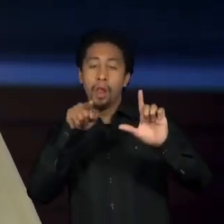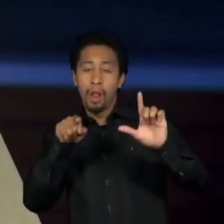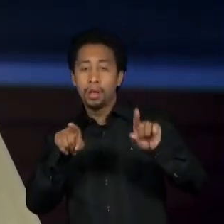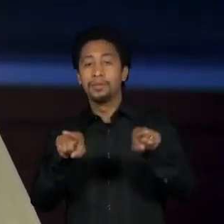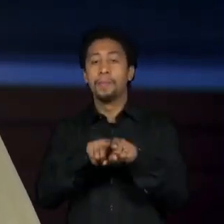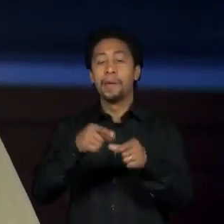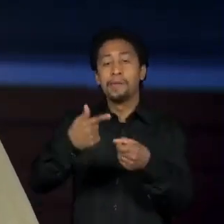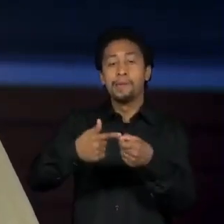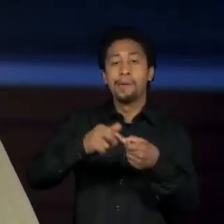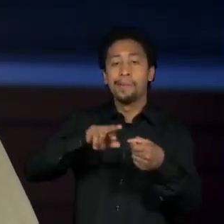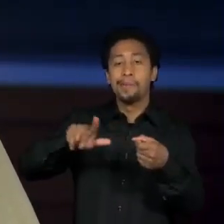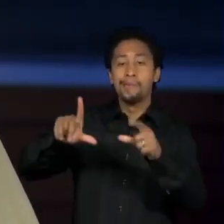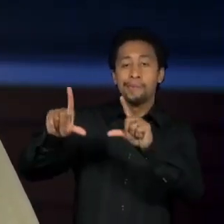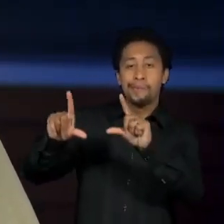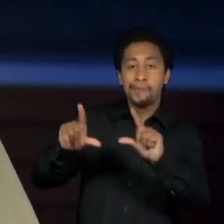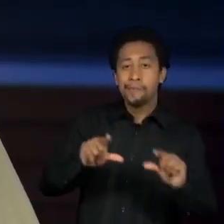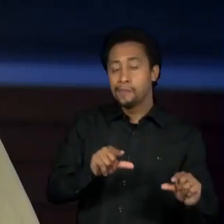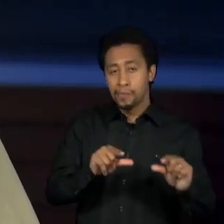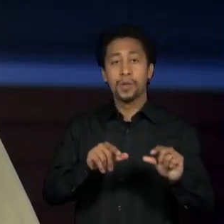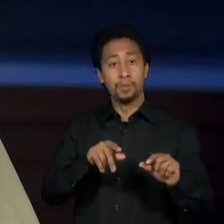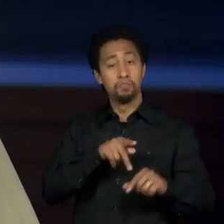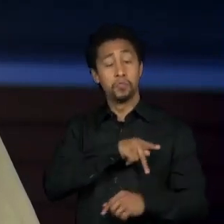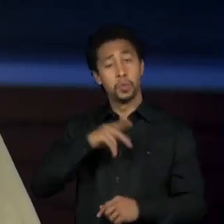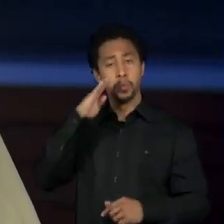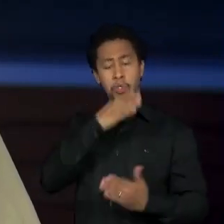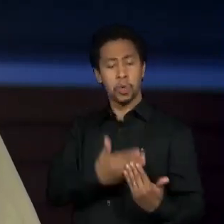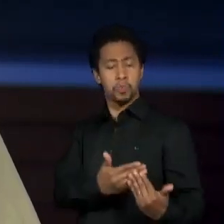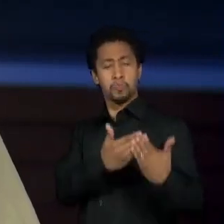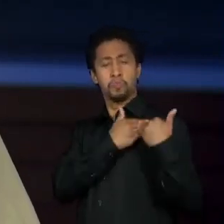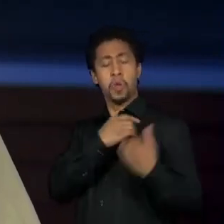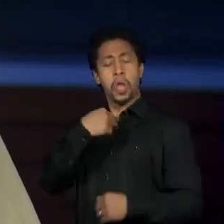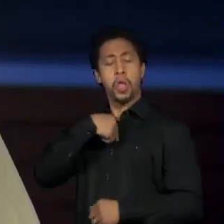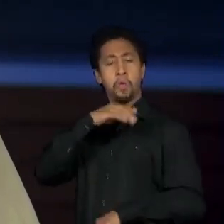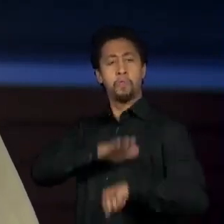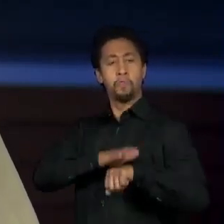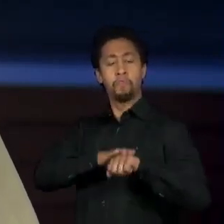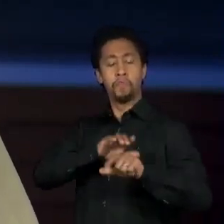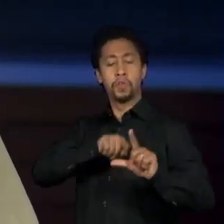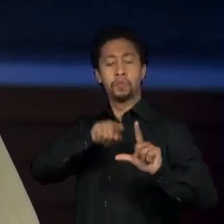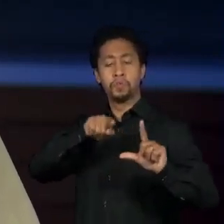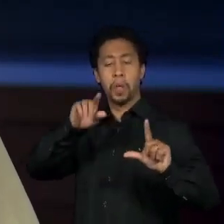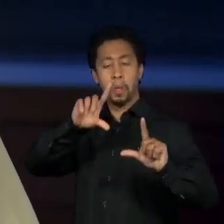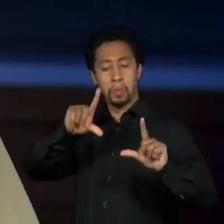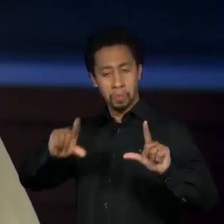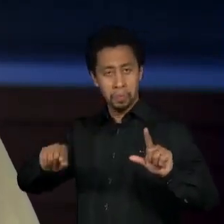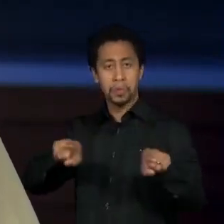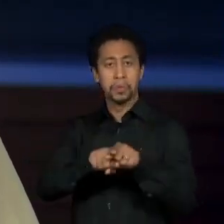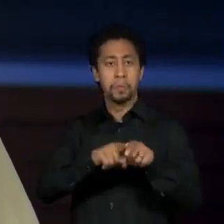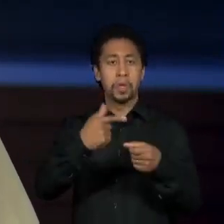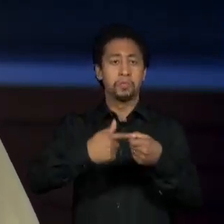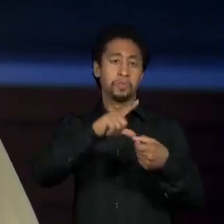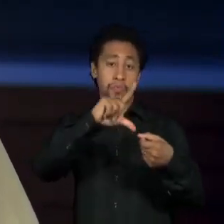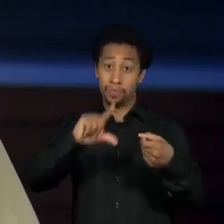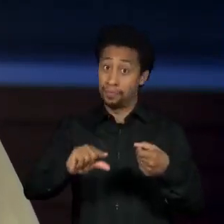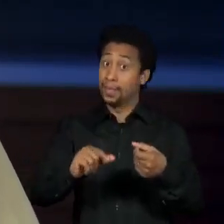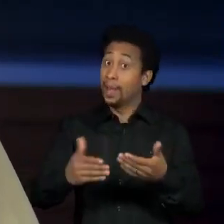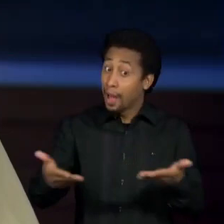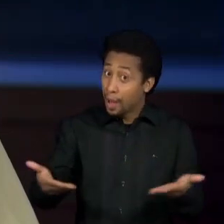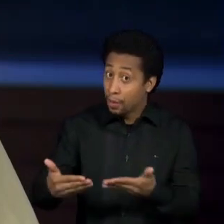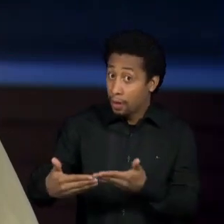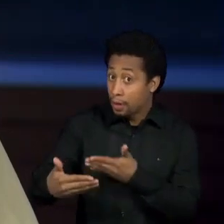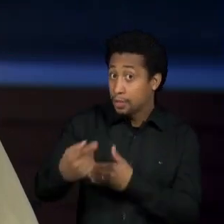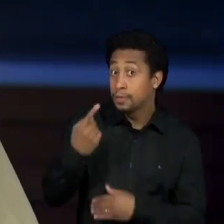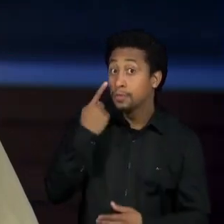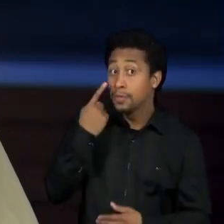trazer para si a responsabilidade por isso. E agora, agora a gente vai começar a ver mais fortemente os